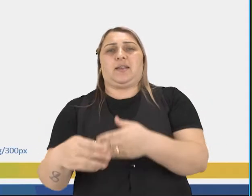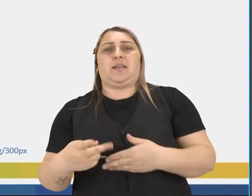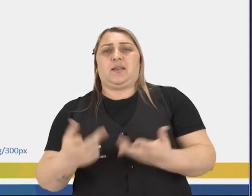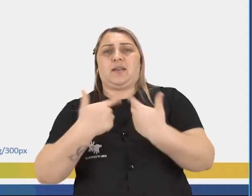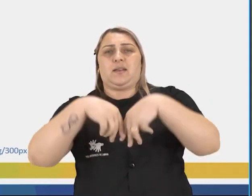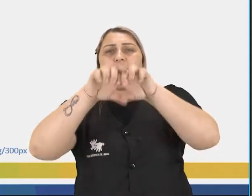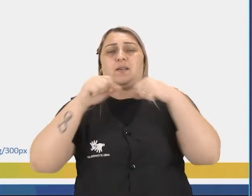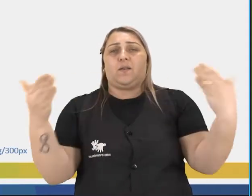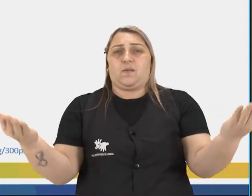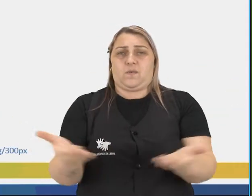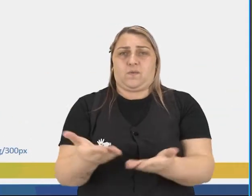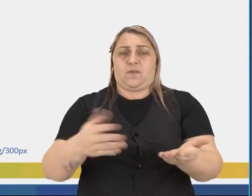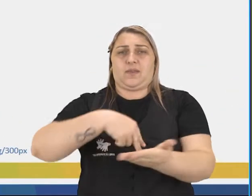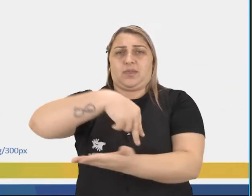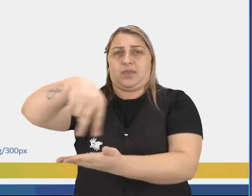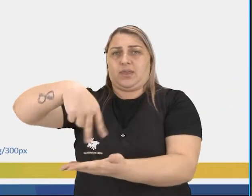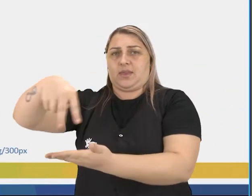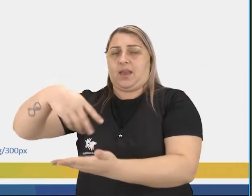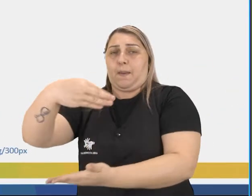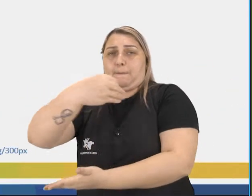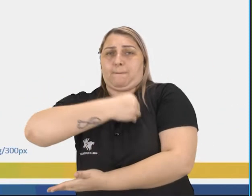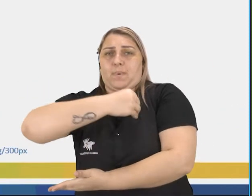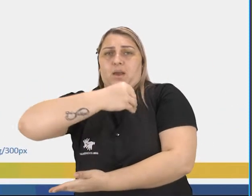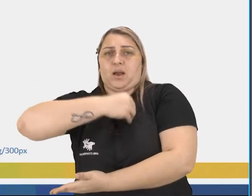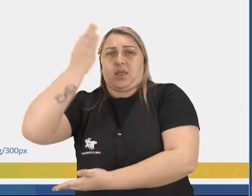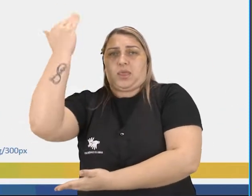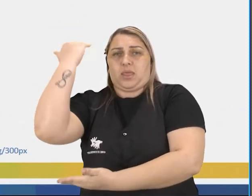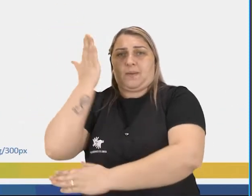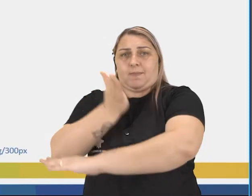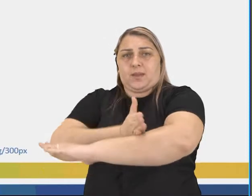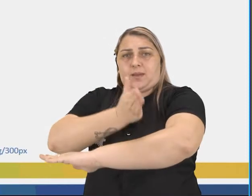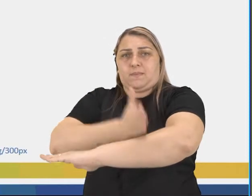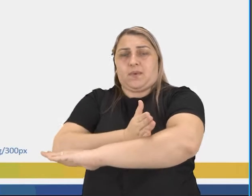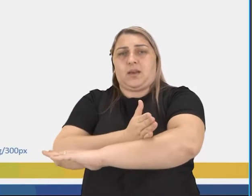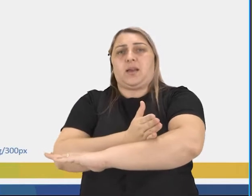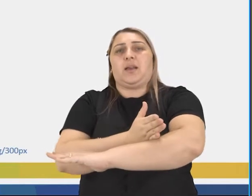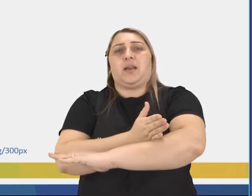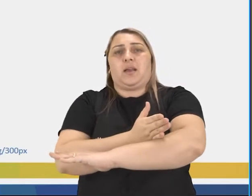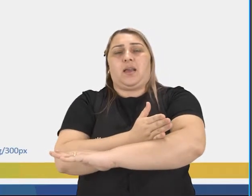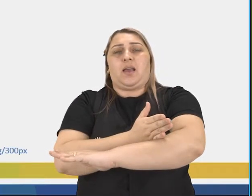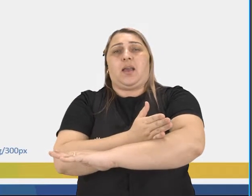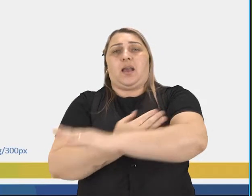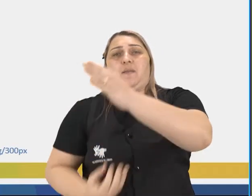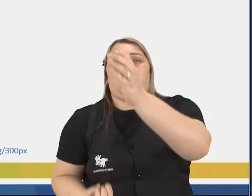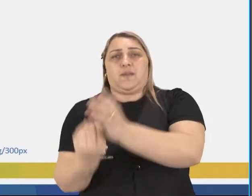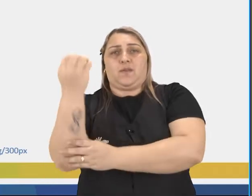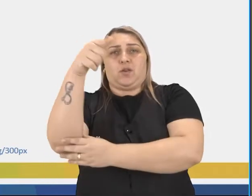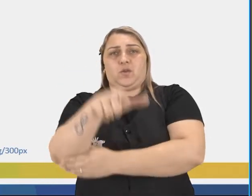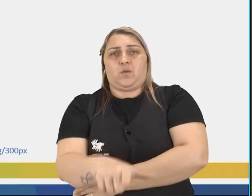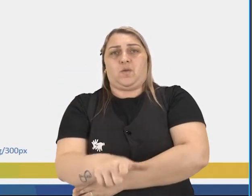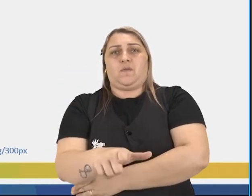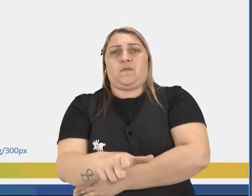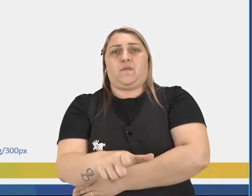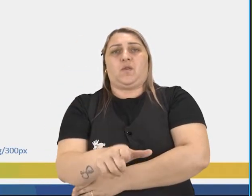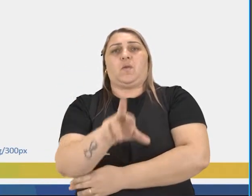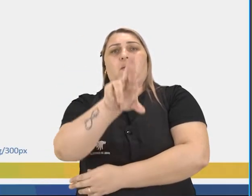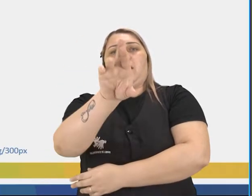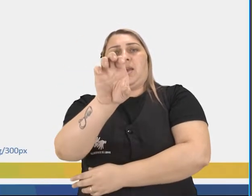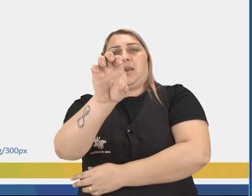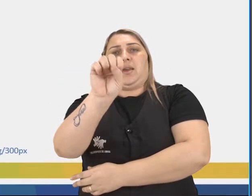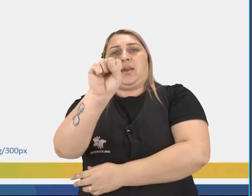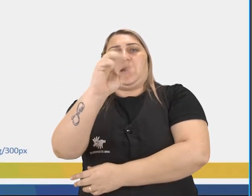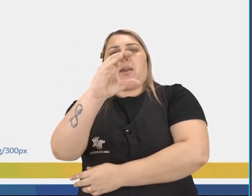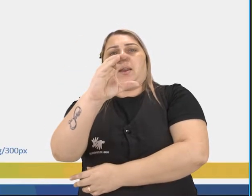linguagem de hoje, a dança era pecado na época da Idade Média. E ela veio ressurgir lá no Renascimento.